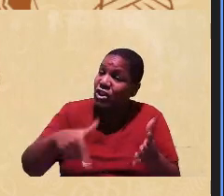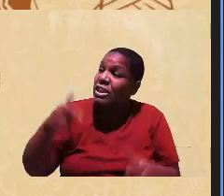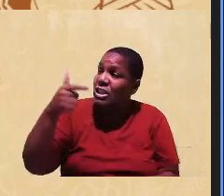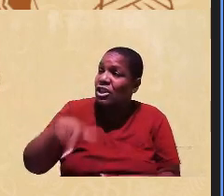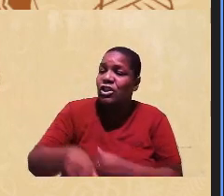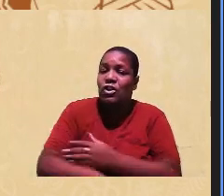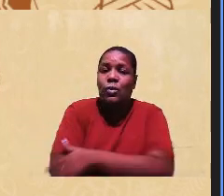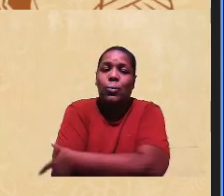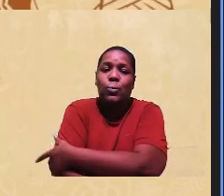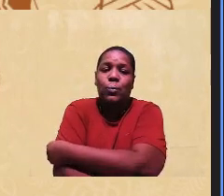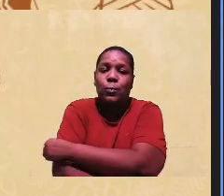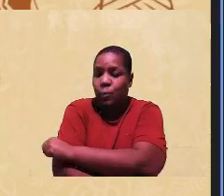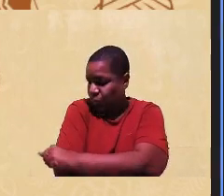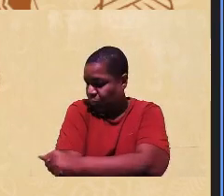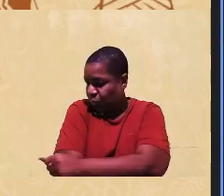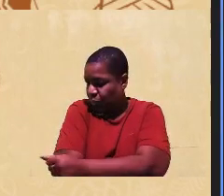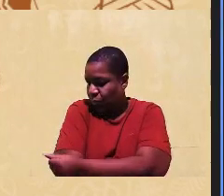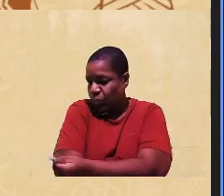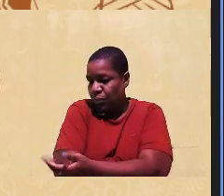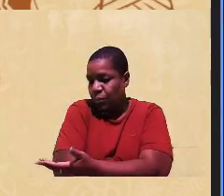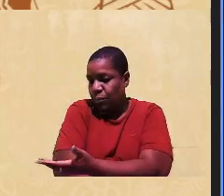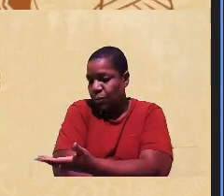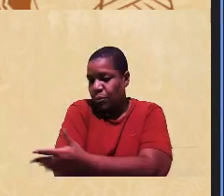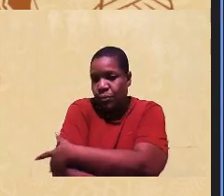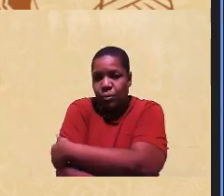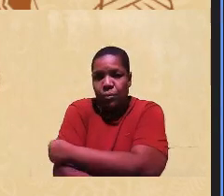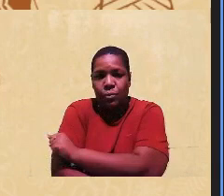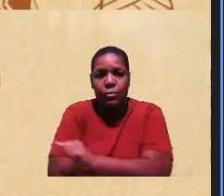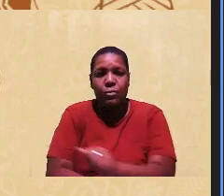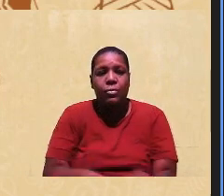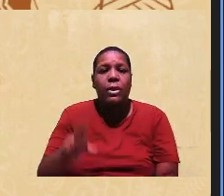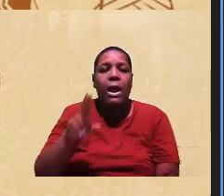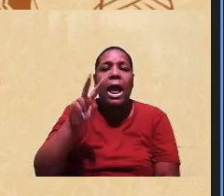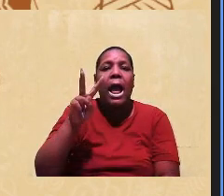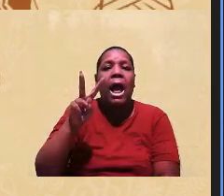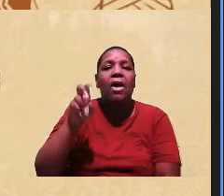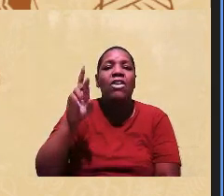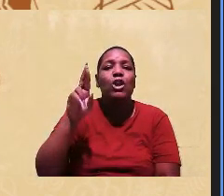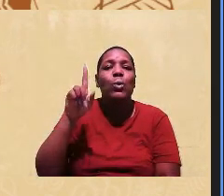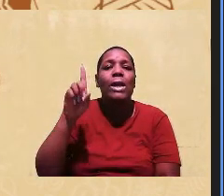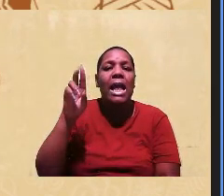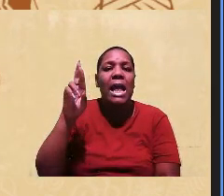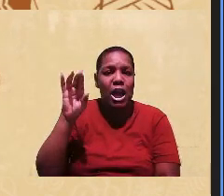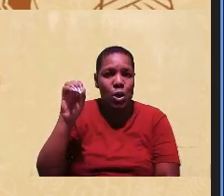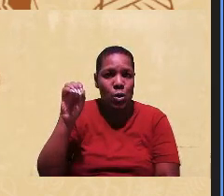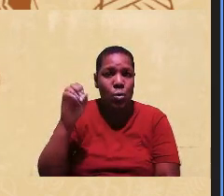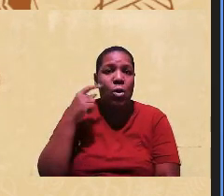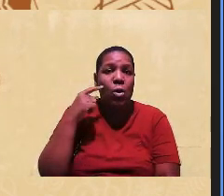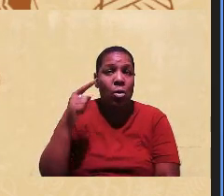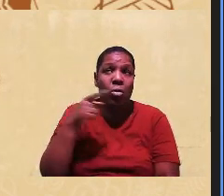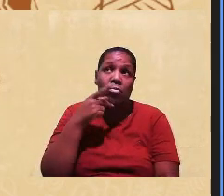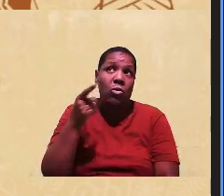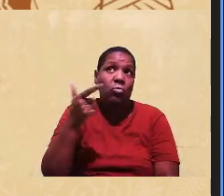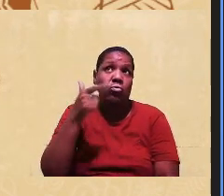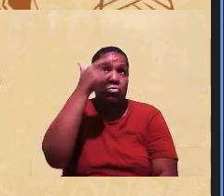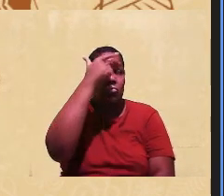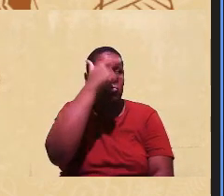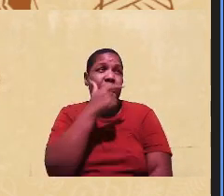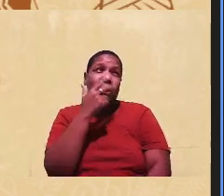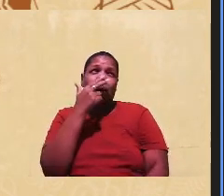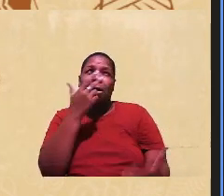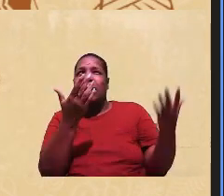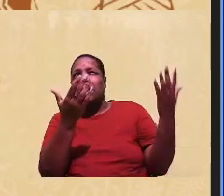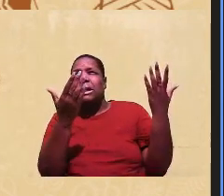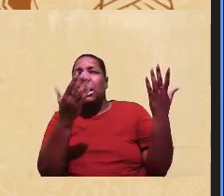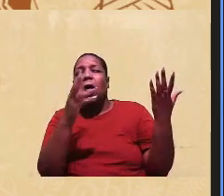Então, tem o perfil aventureiro, que seria o candidato branco, com traços fenotípicos calcazoides não tão acentuados, é tipo, não é esse perfil